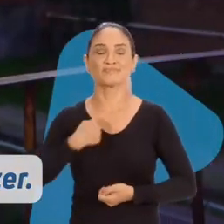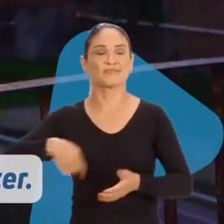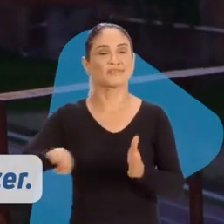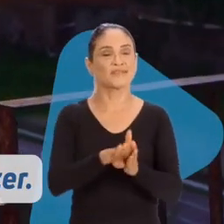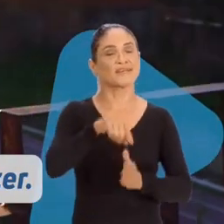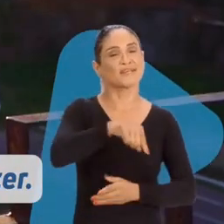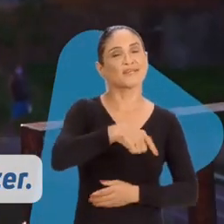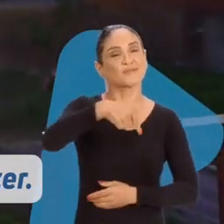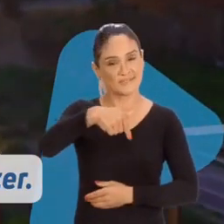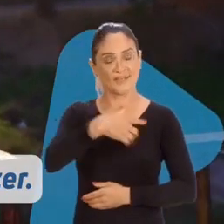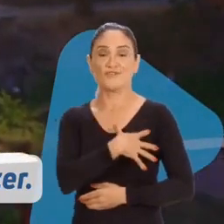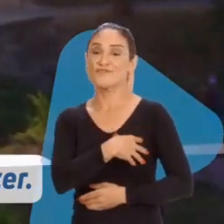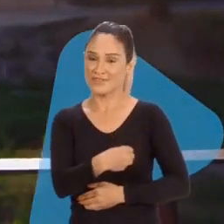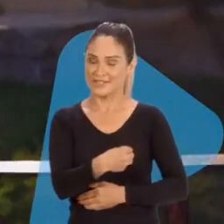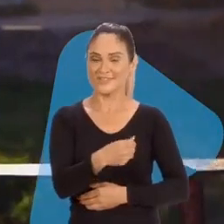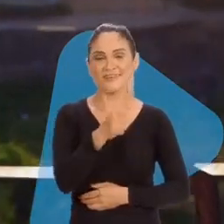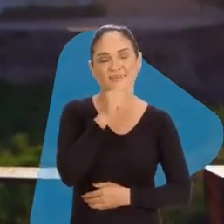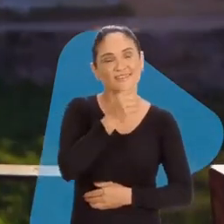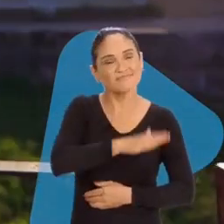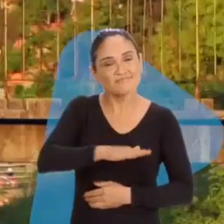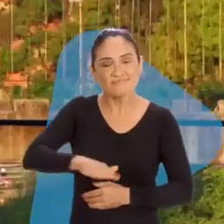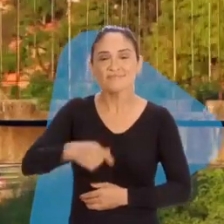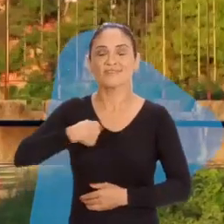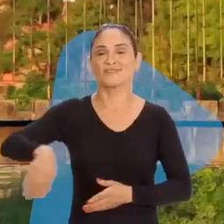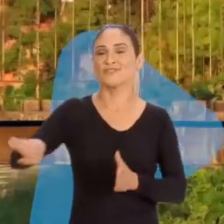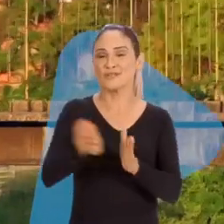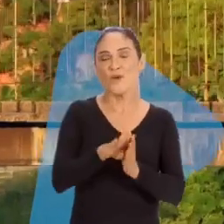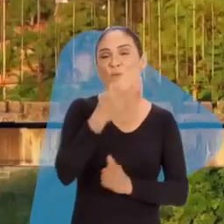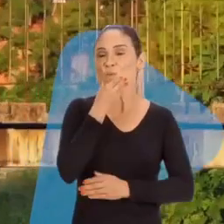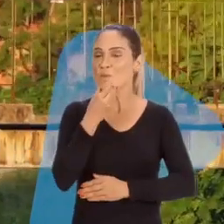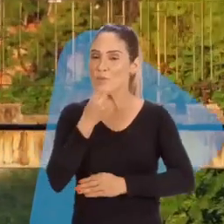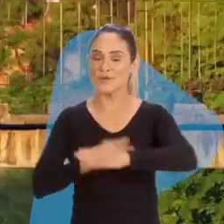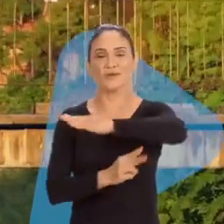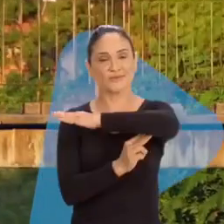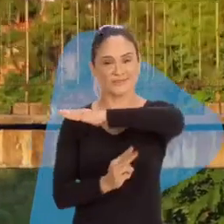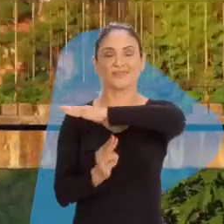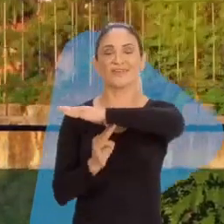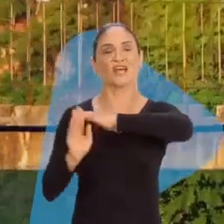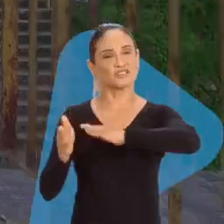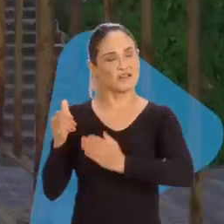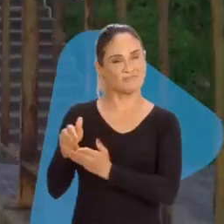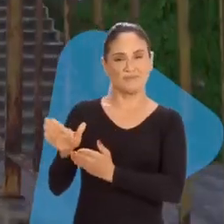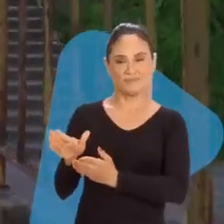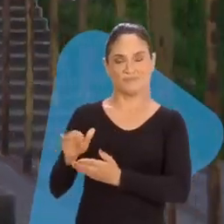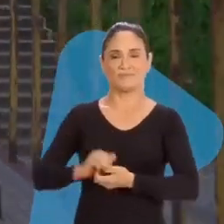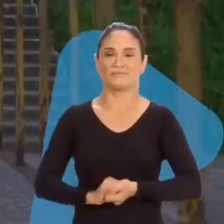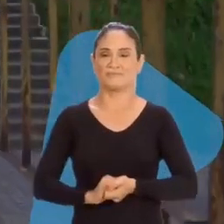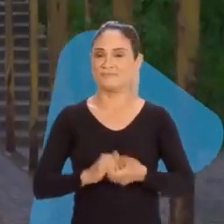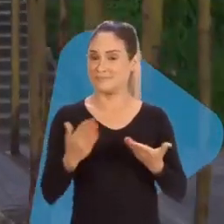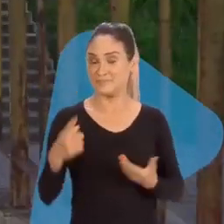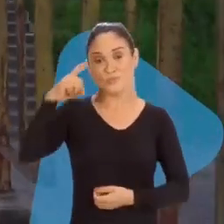com sete filhos, pequenos, bem dizer. Eu cheguei aqui, o homem da rodovia já tinha me mandado fazer o despejo.